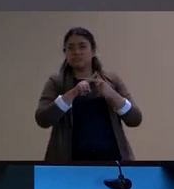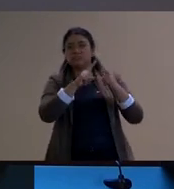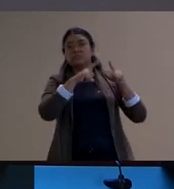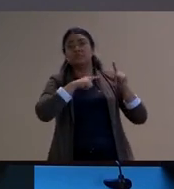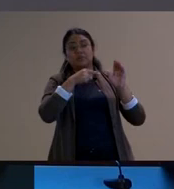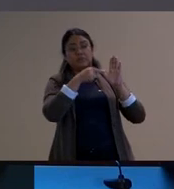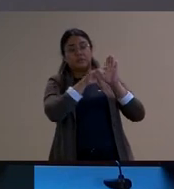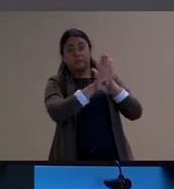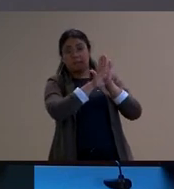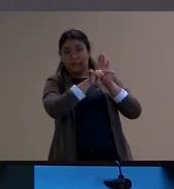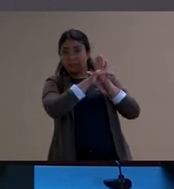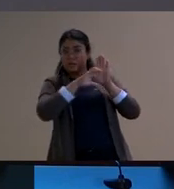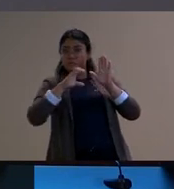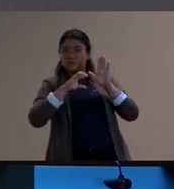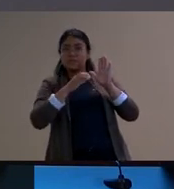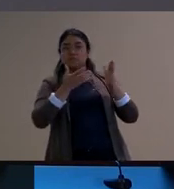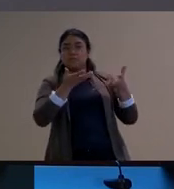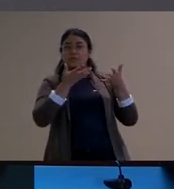pretendem assim